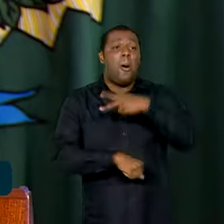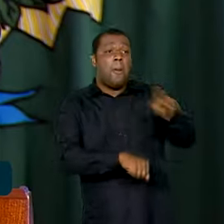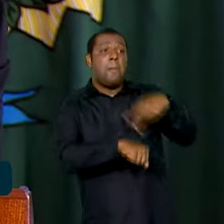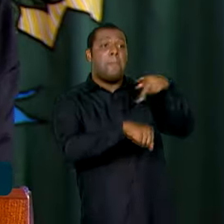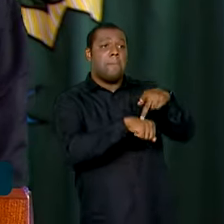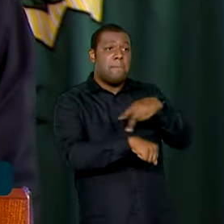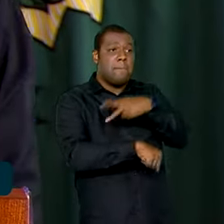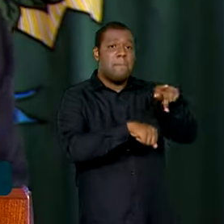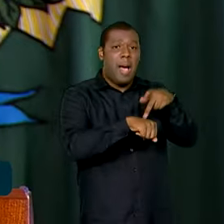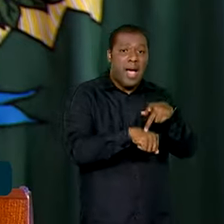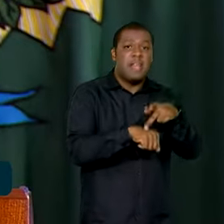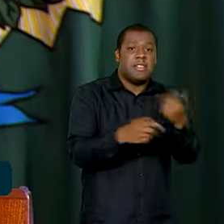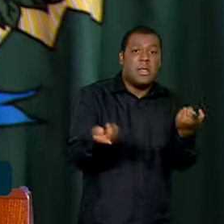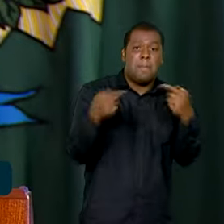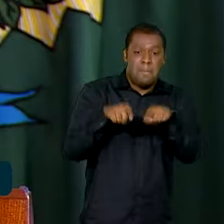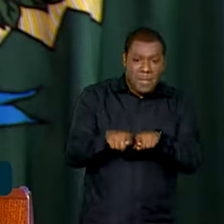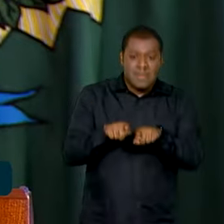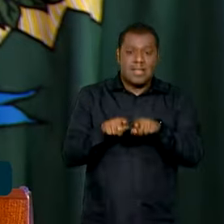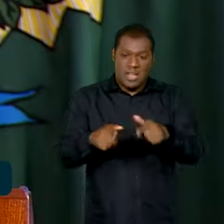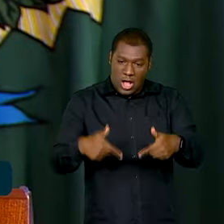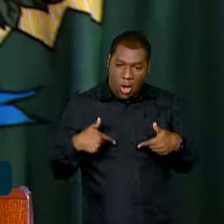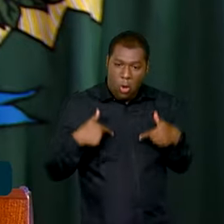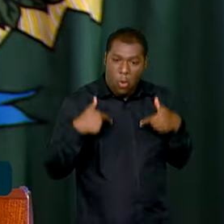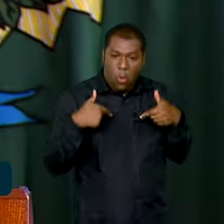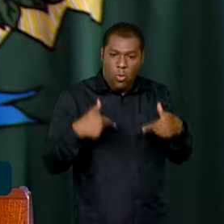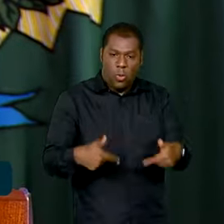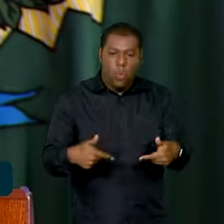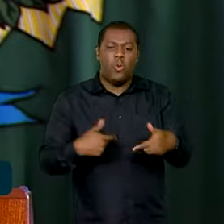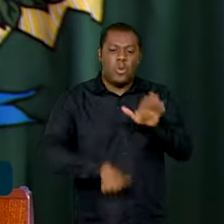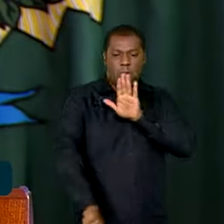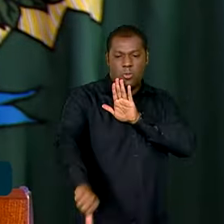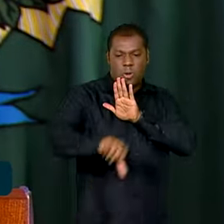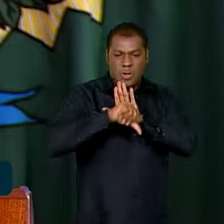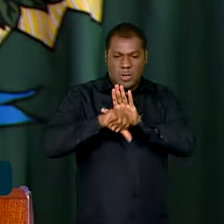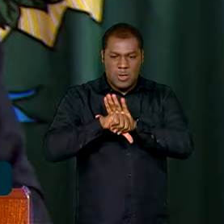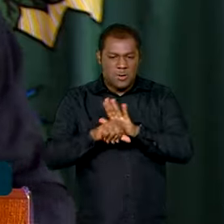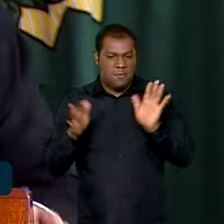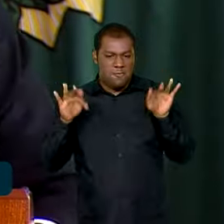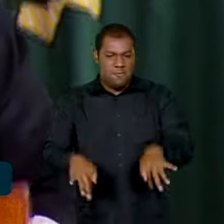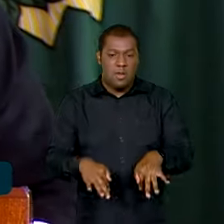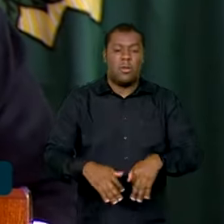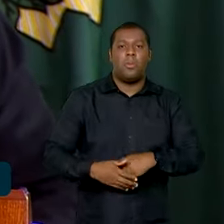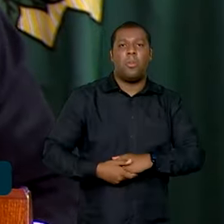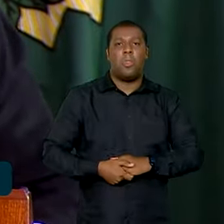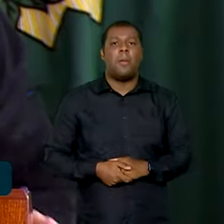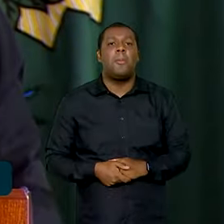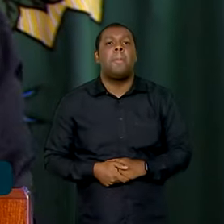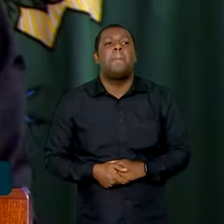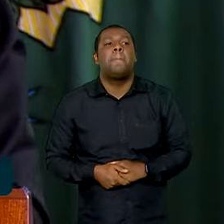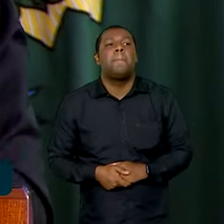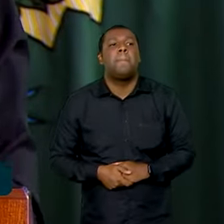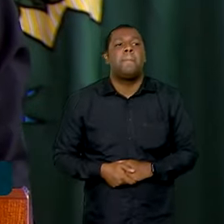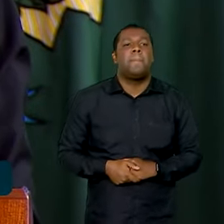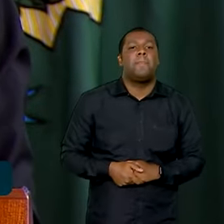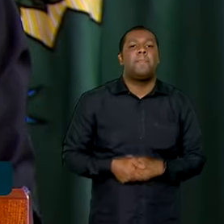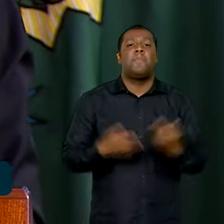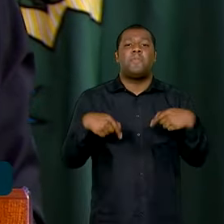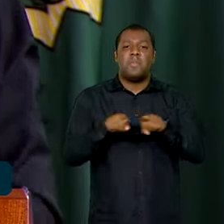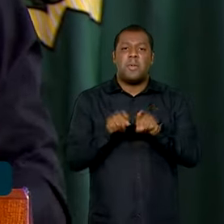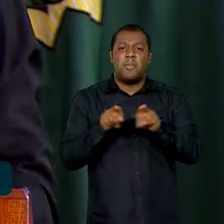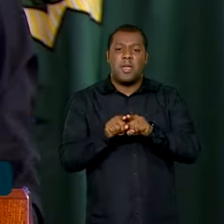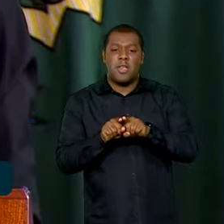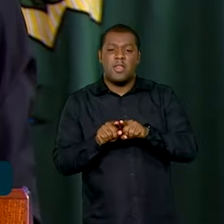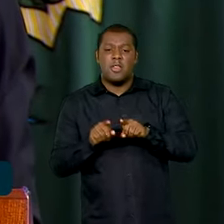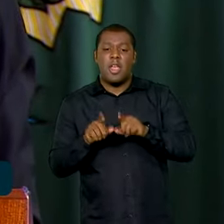o enfrentamento a uma indústria do crime, a uma indústria, sabe, de roubo